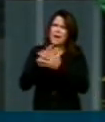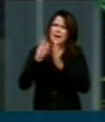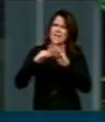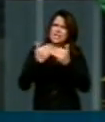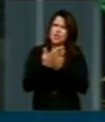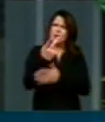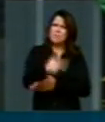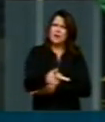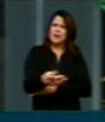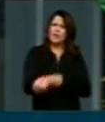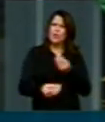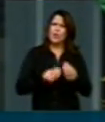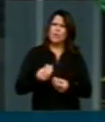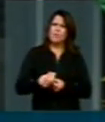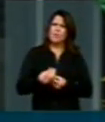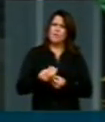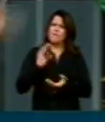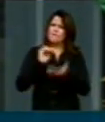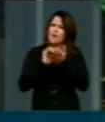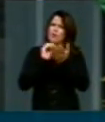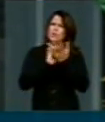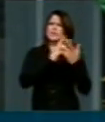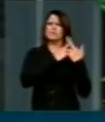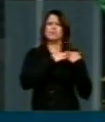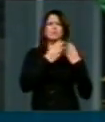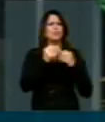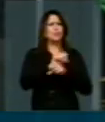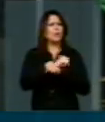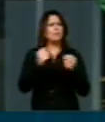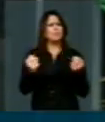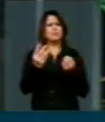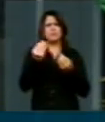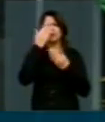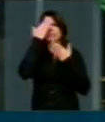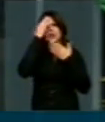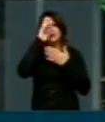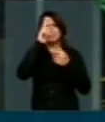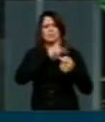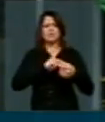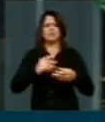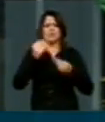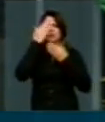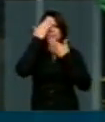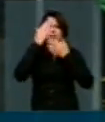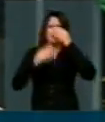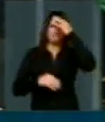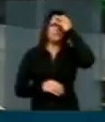É inexplicável a irresponsabilidade. Obrigado pela oportunidade, presidente. Teria muito a falar aqui, mas obrigado pela oportunidade. Tchau, tchau, tchau.